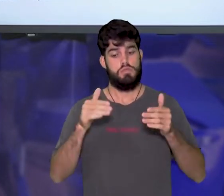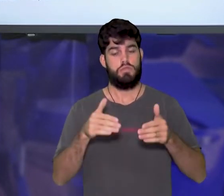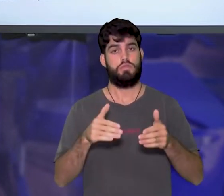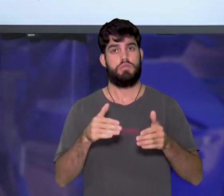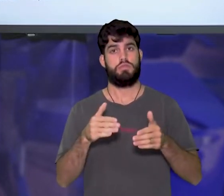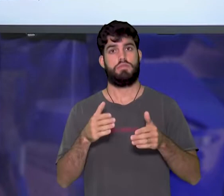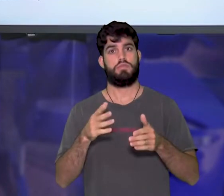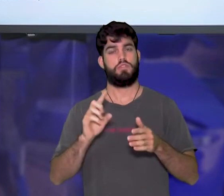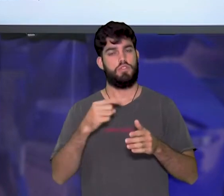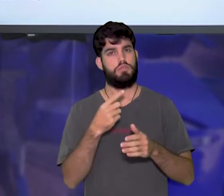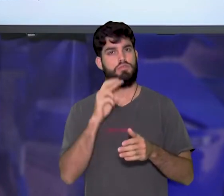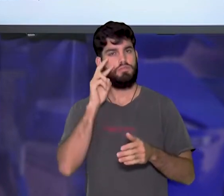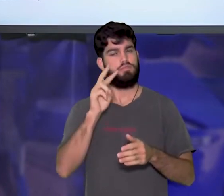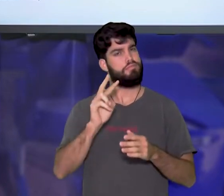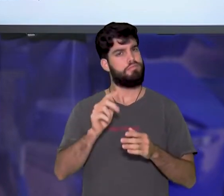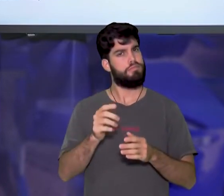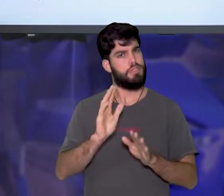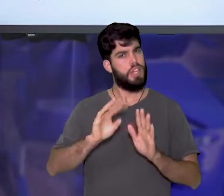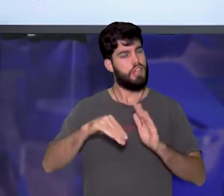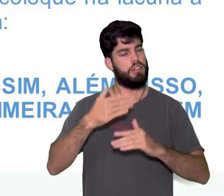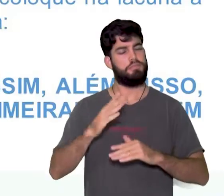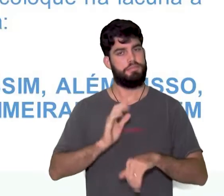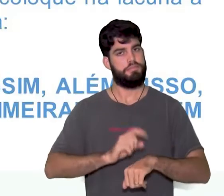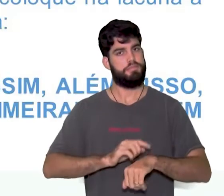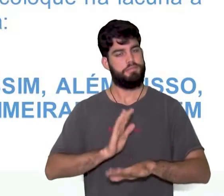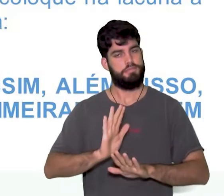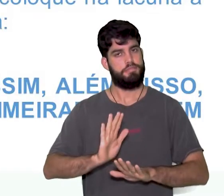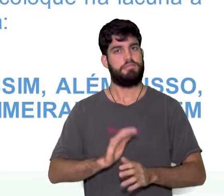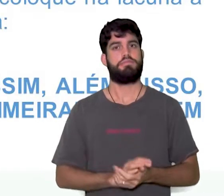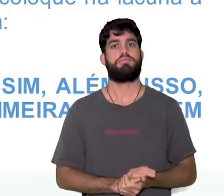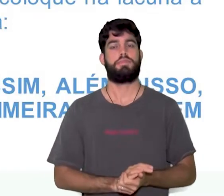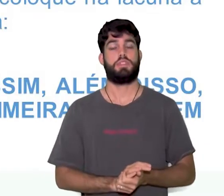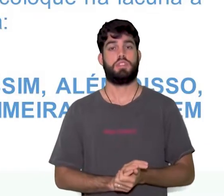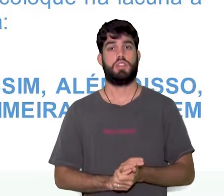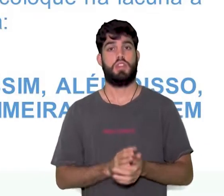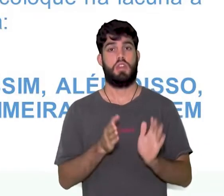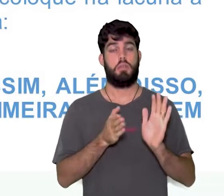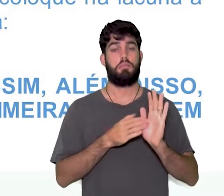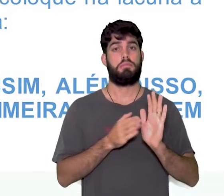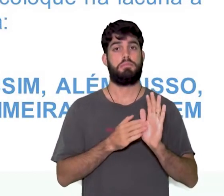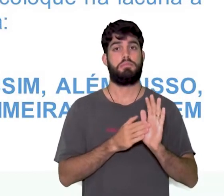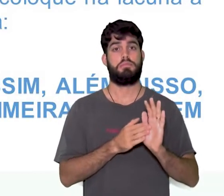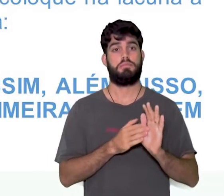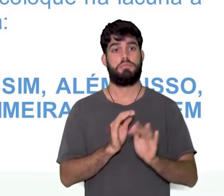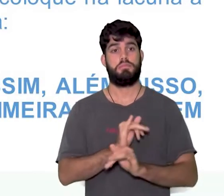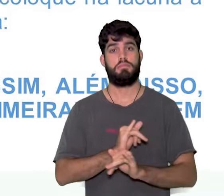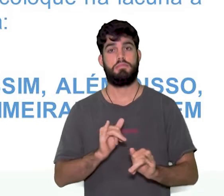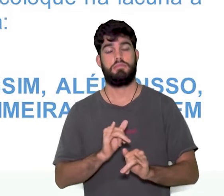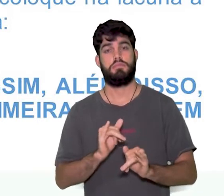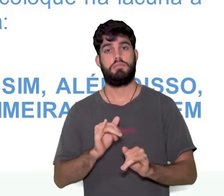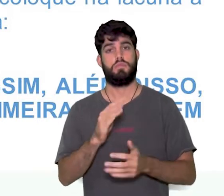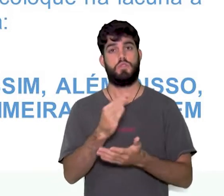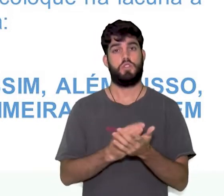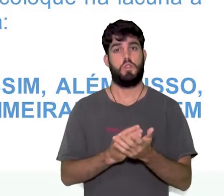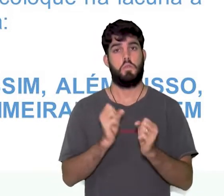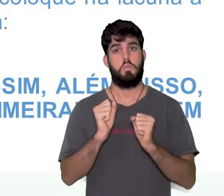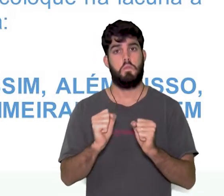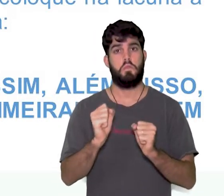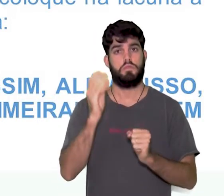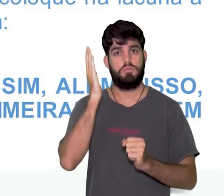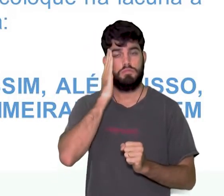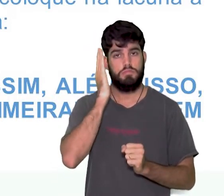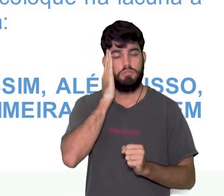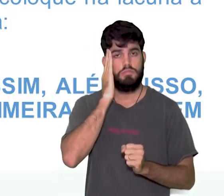nós vamos ver daqui a pouco. Então, a proposta diz o seguinte, para que o texto possa ser entendido e a leitura seja mais